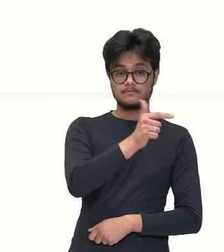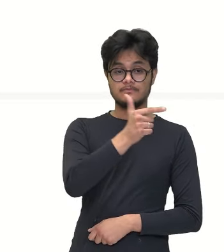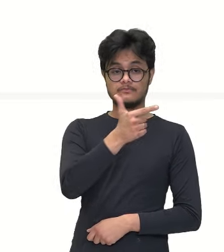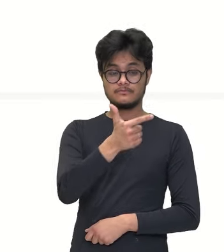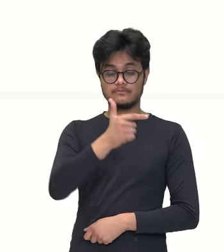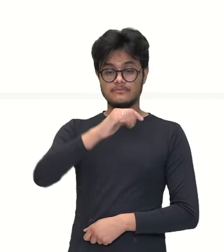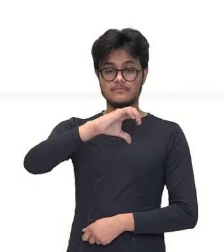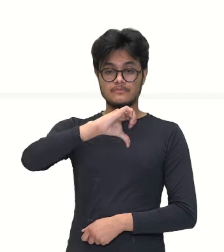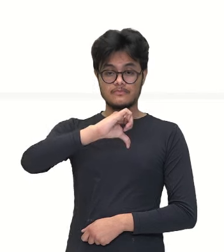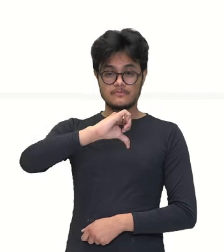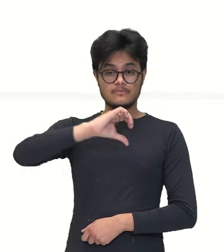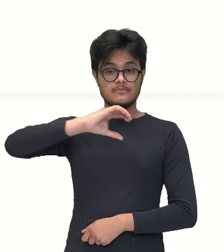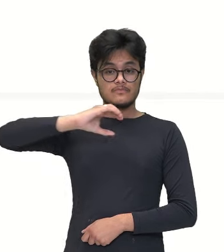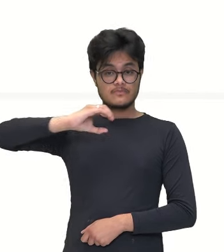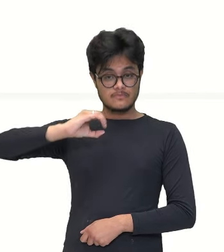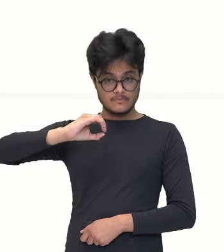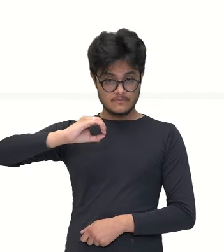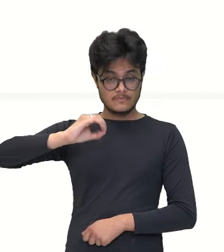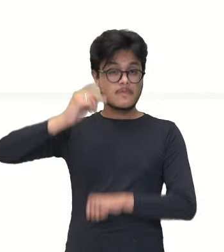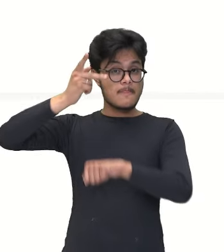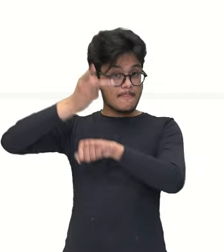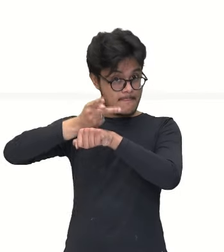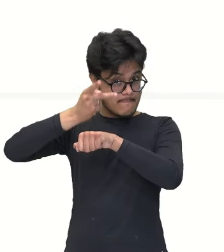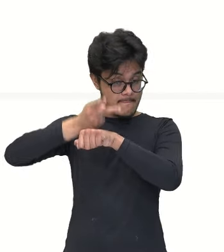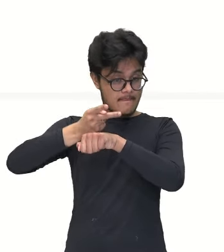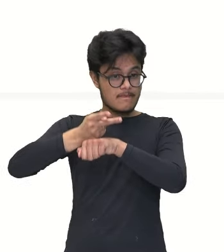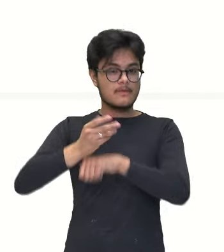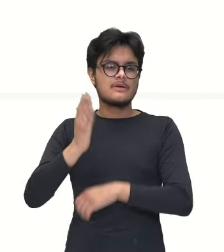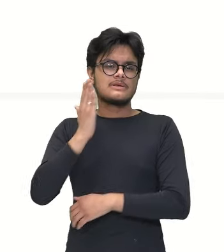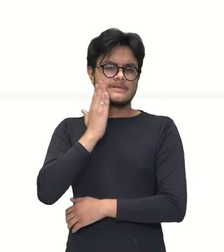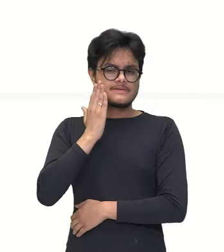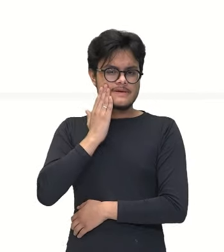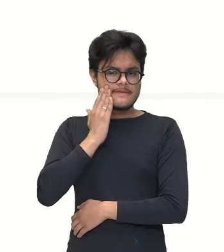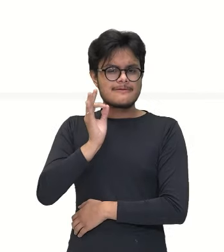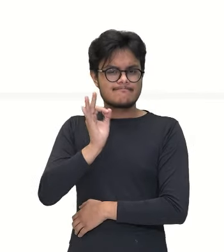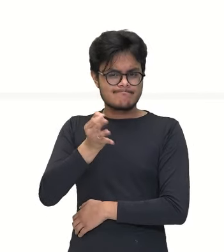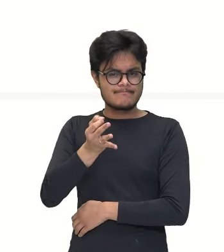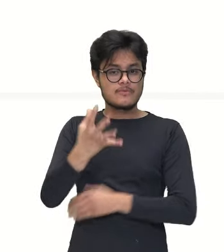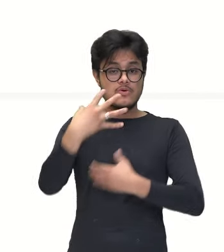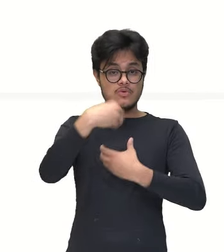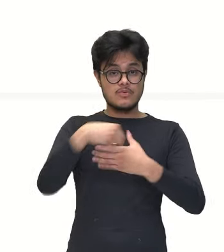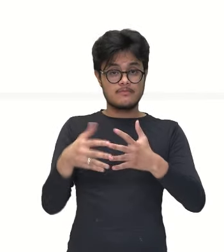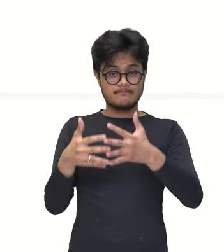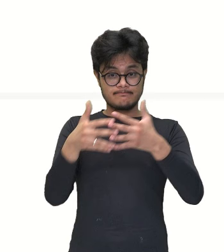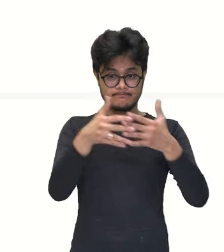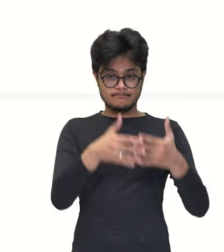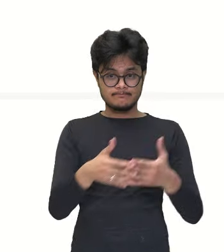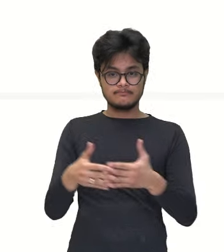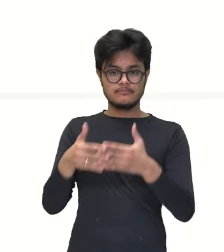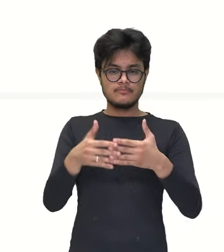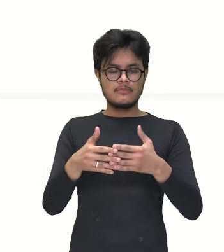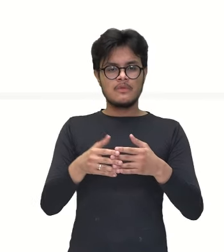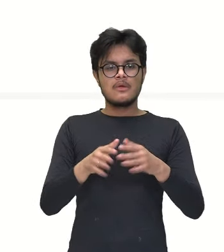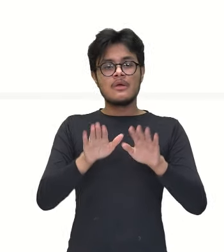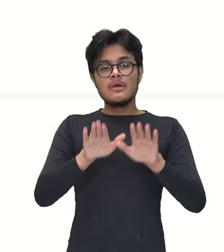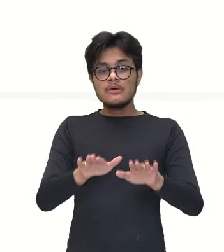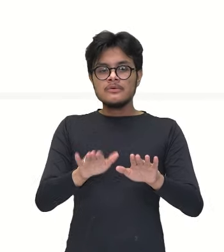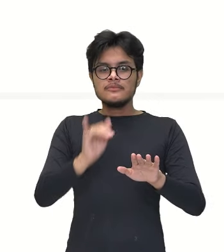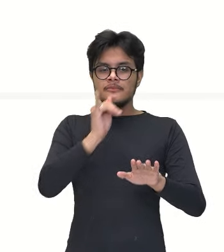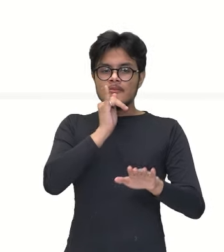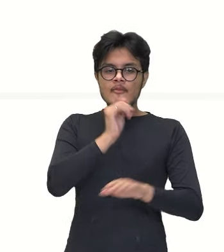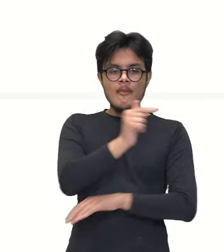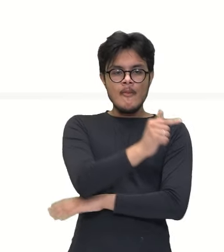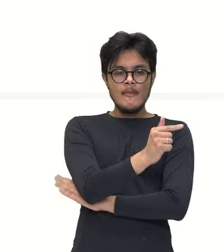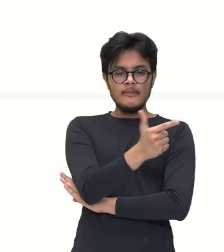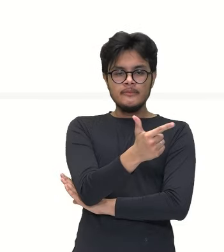tijolos. Eu sei que é o 100% do caminhão, né? Então, eu posso dizer que esses 7